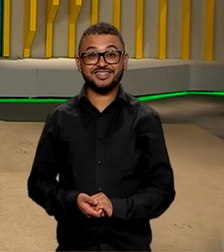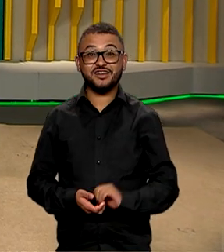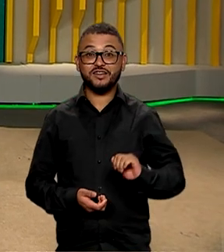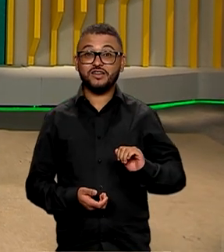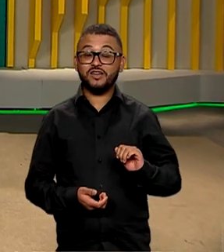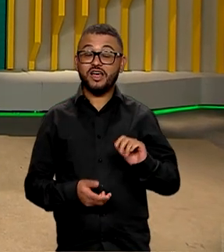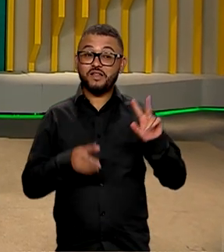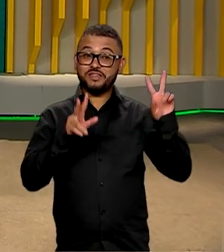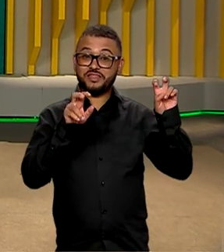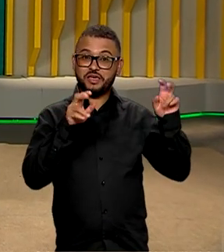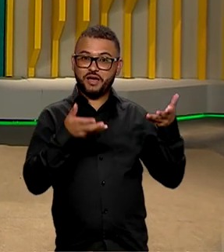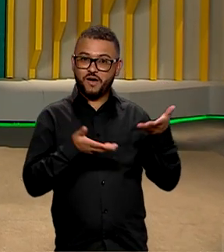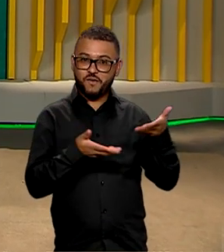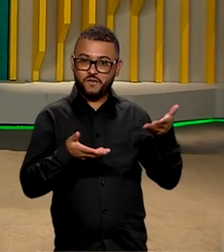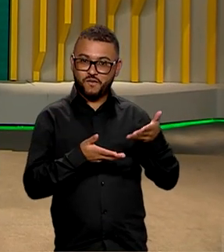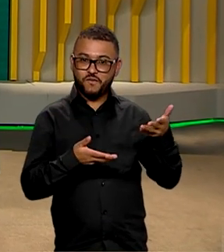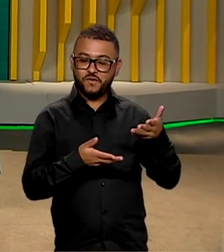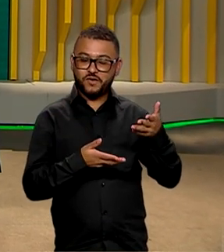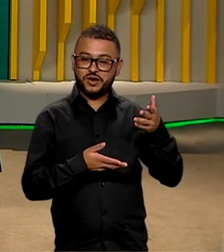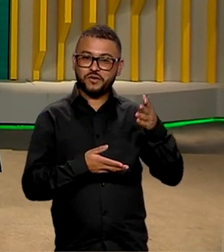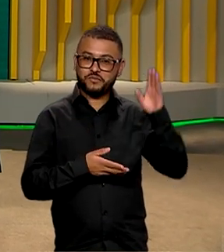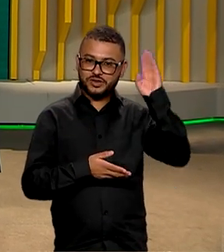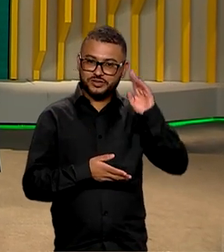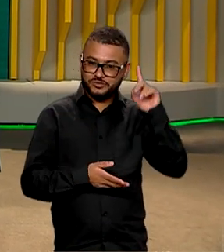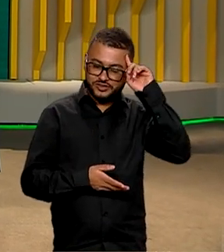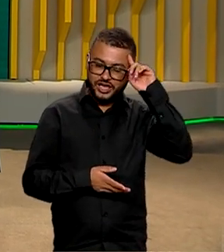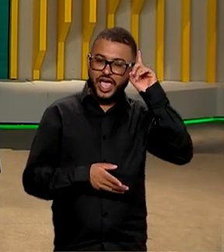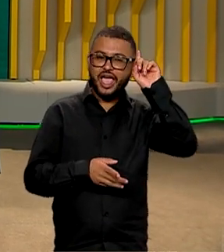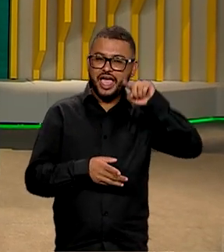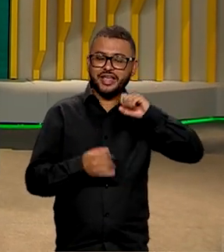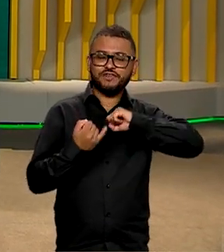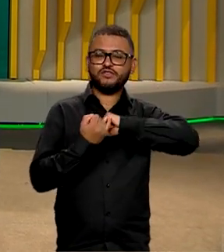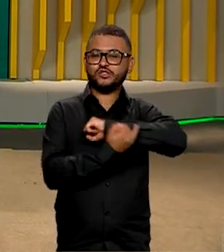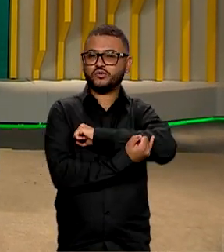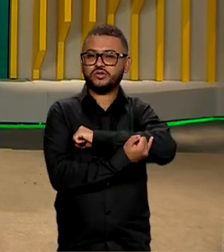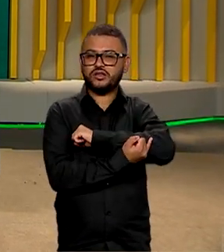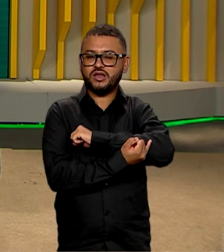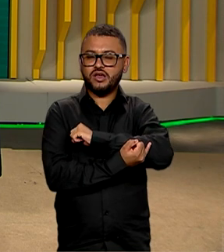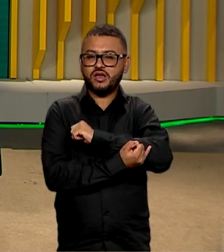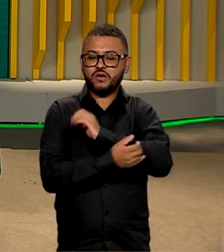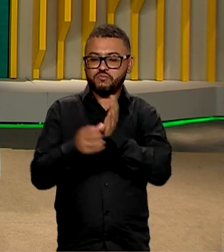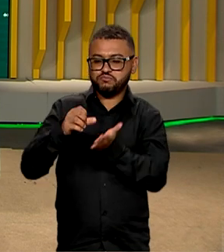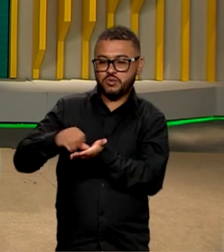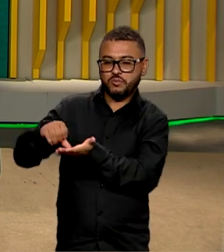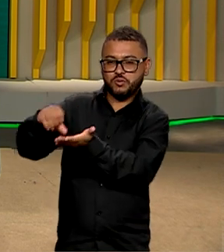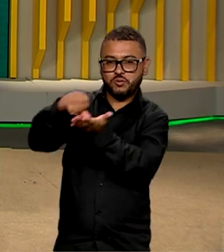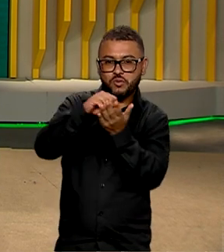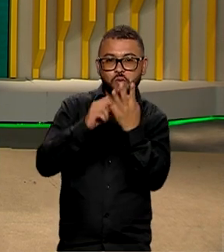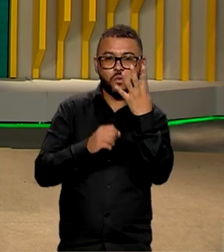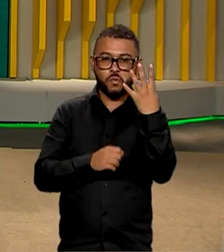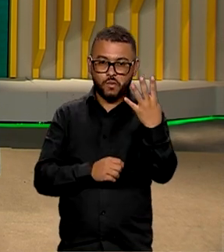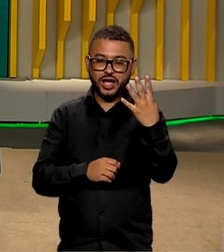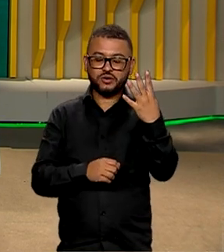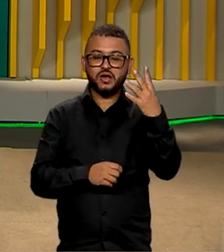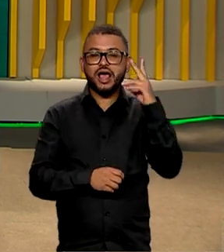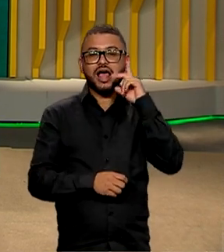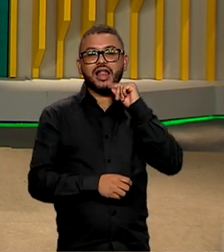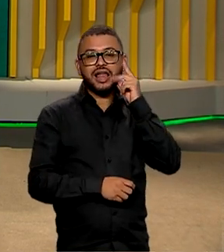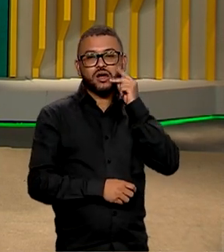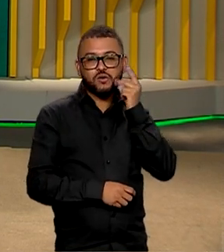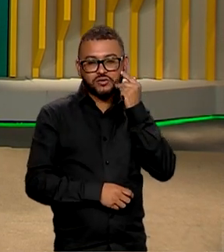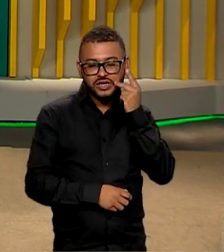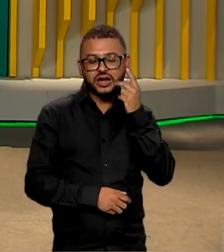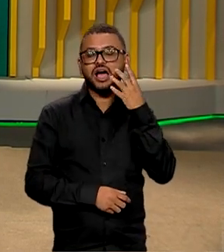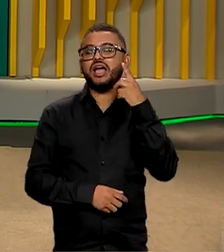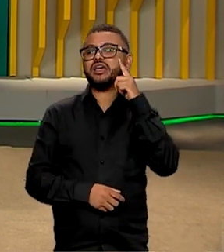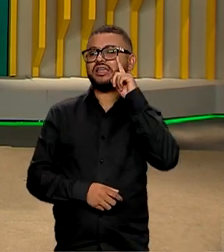Nosso assunto agora aqui no Brasil em Dia é infraestrutura. Quatro terminais portuários em Alagoas e no Ceará foram leiloados